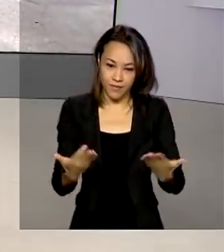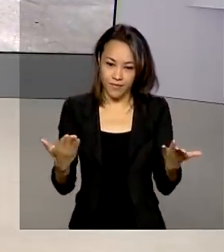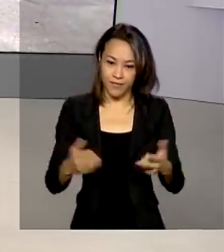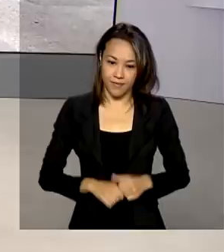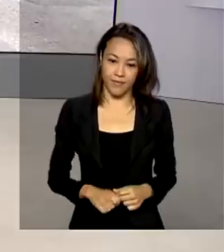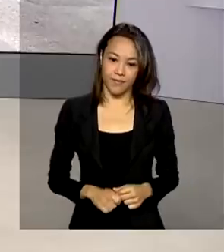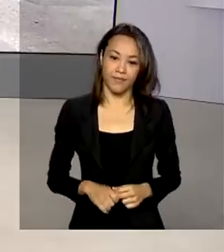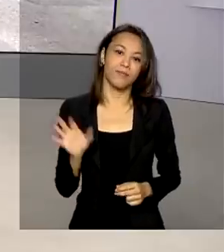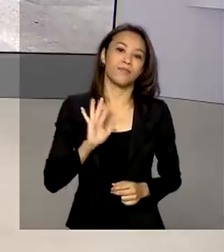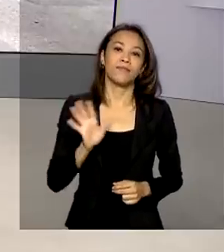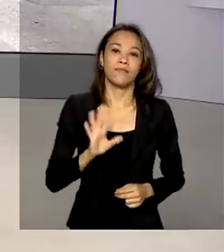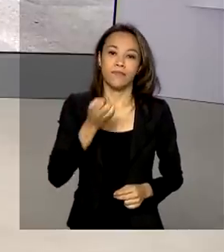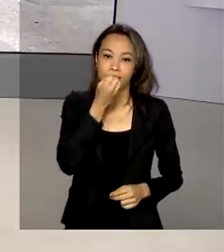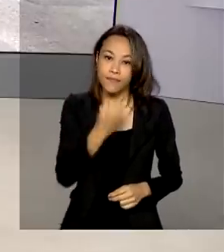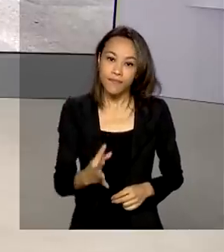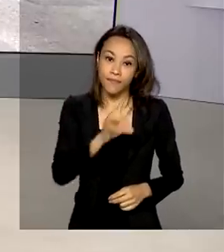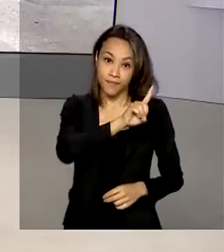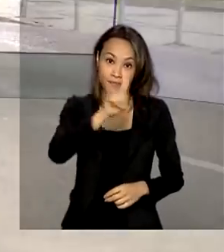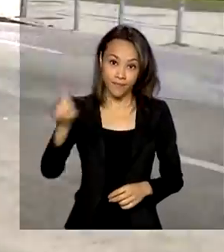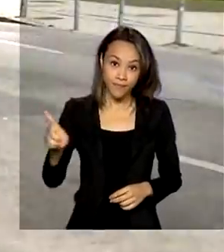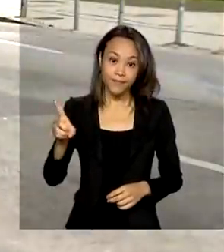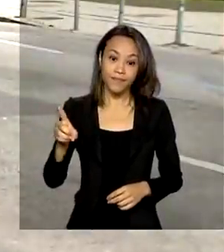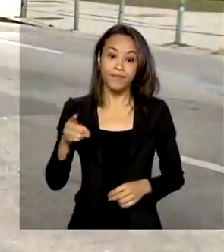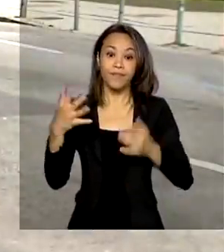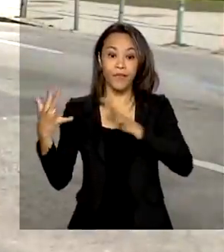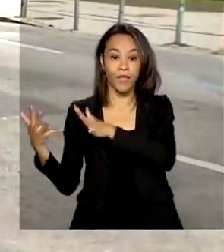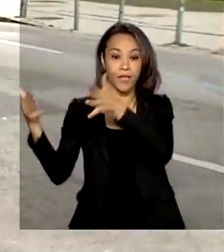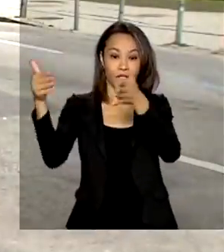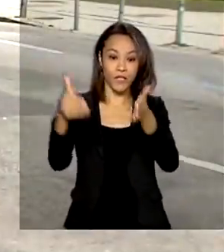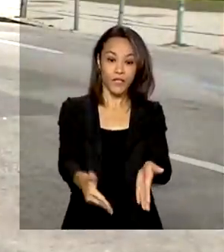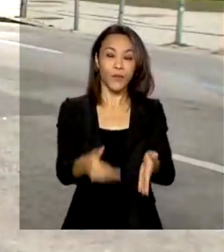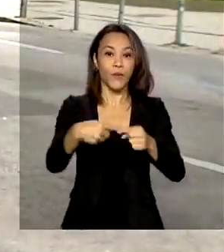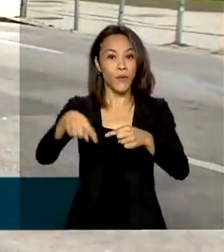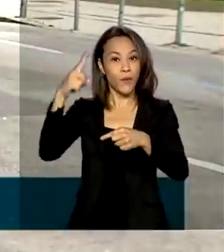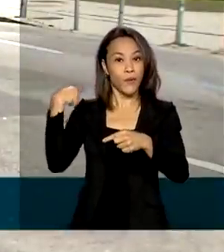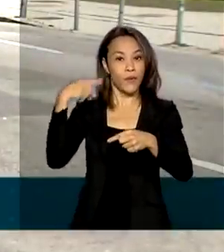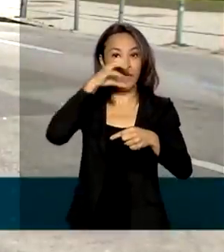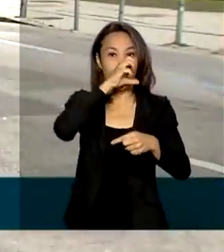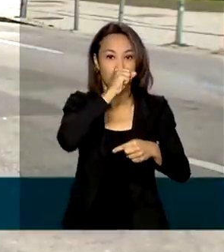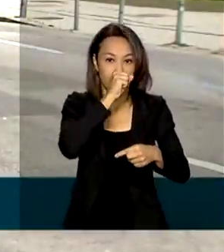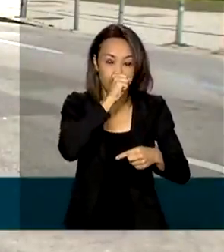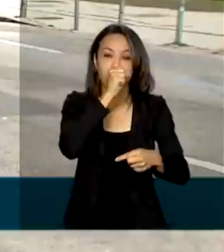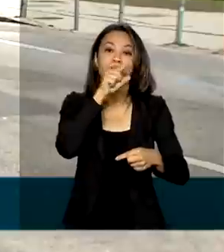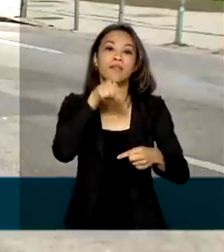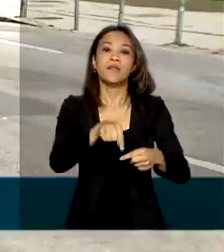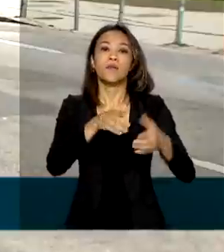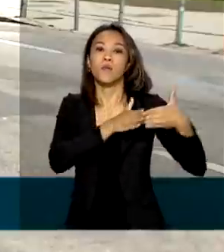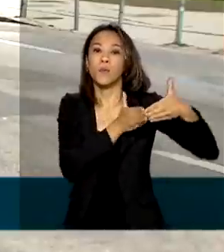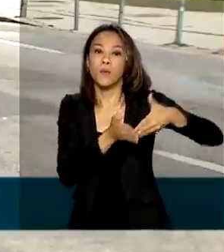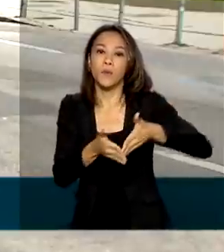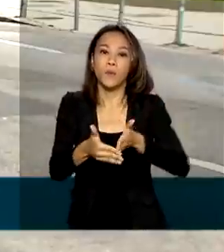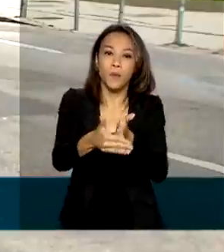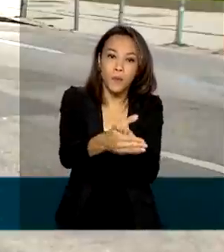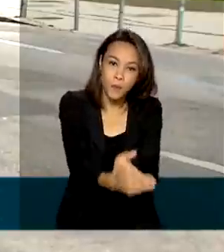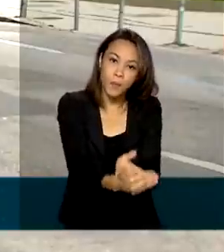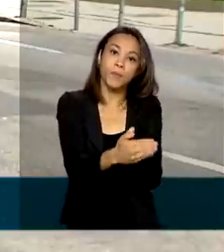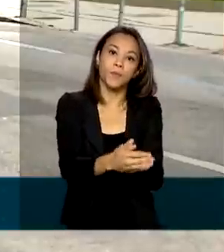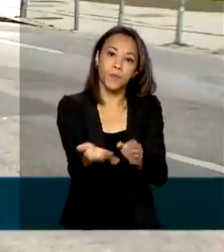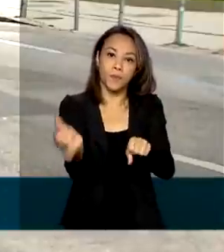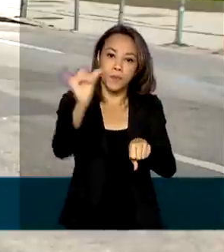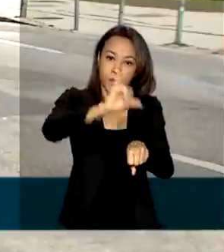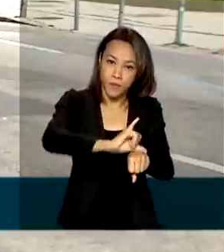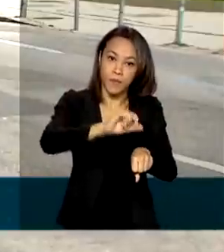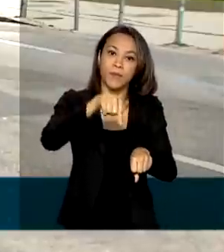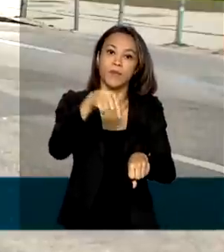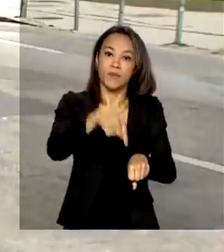Olá, Renata, bom dia! A carga chegou a Manaus no sábado, no Porto Encontro das Águas, depois de ir por mar de